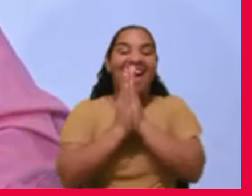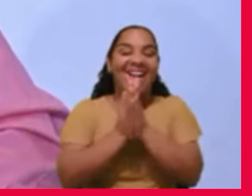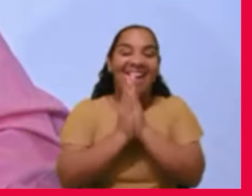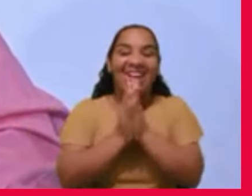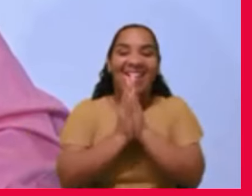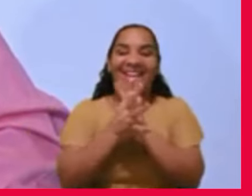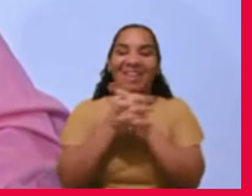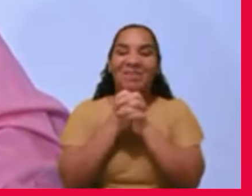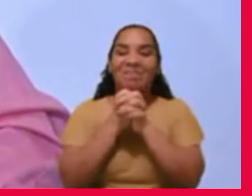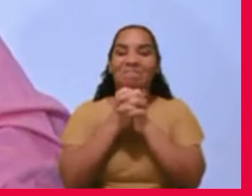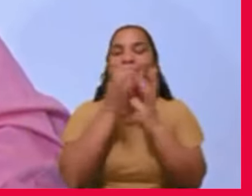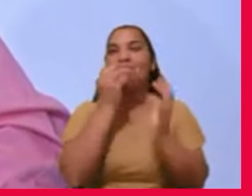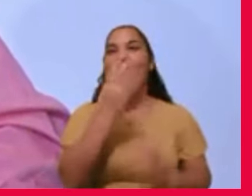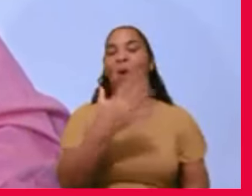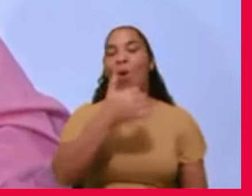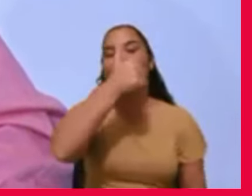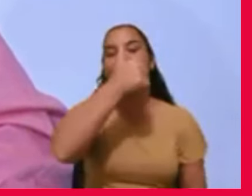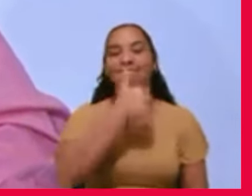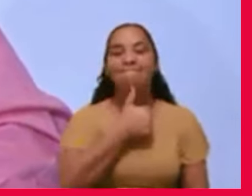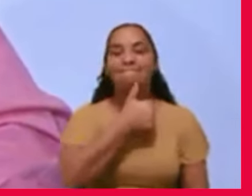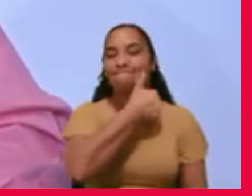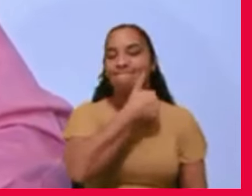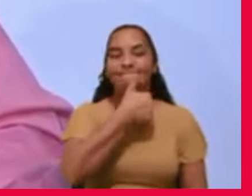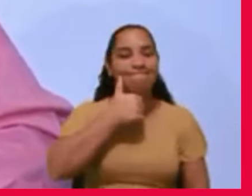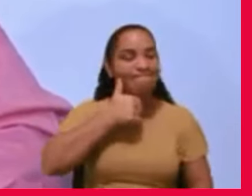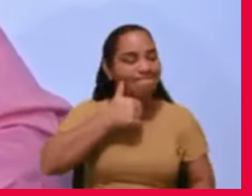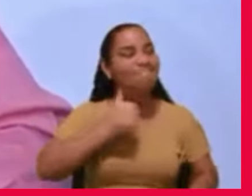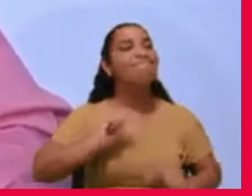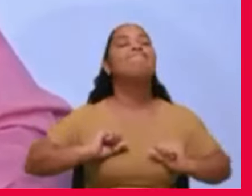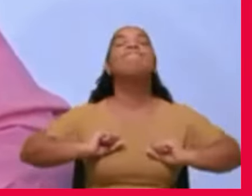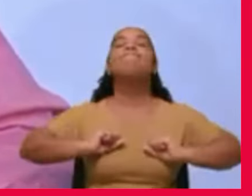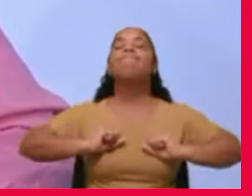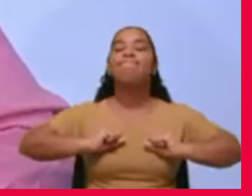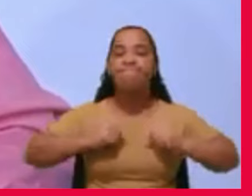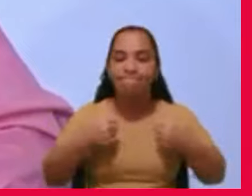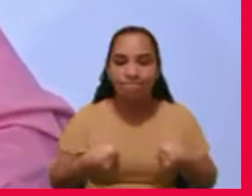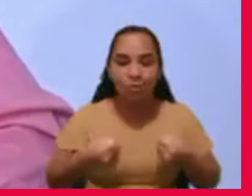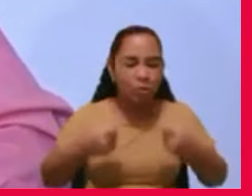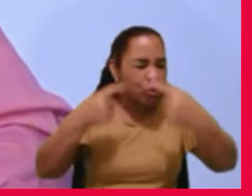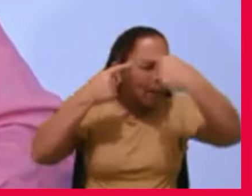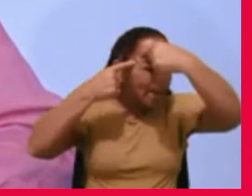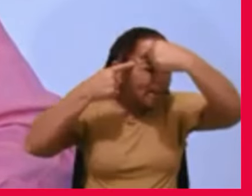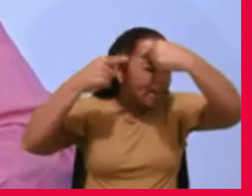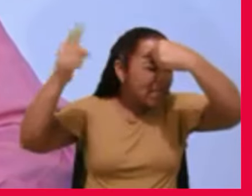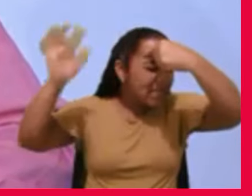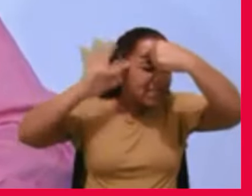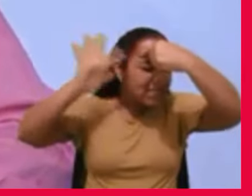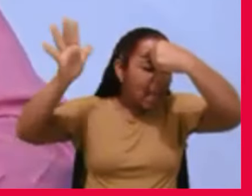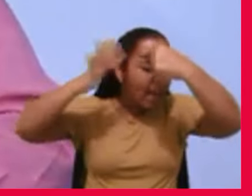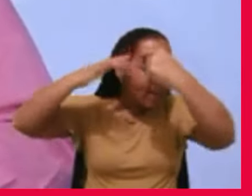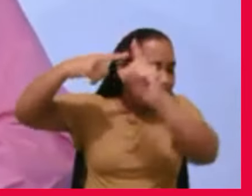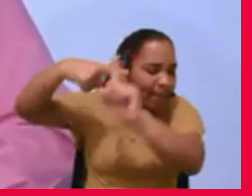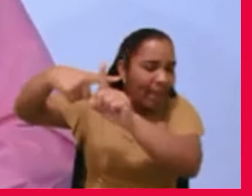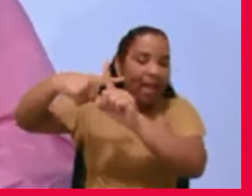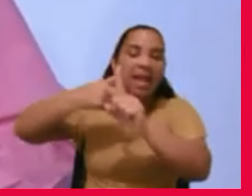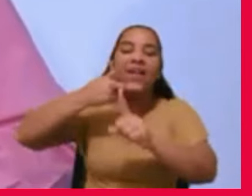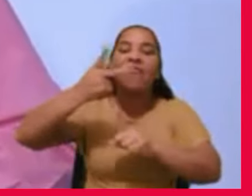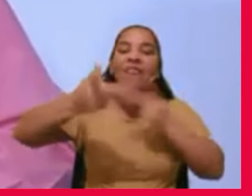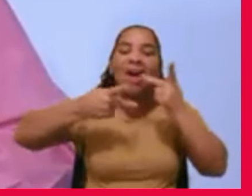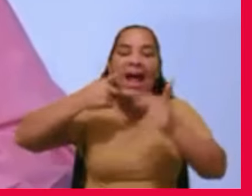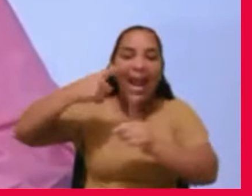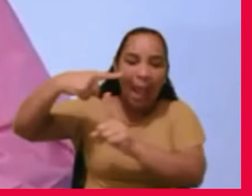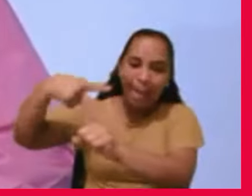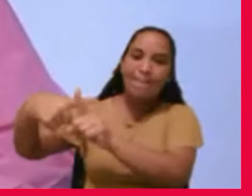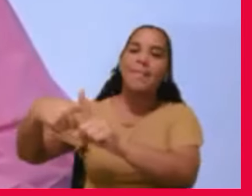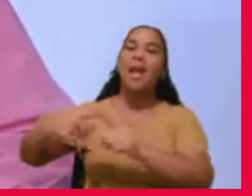O sacrifício, o esforço de pensar bem, falar bem e proceder bem, na